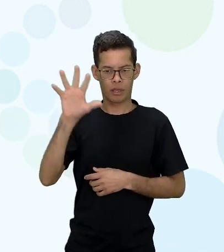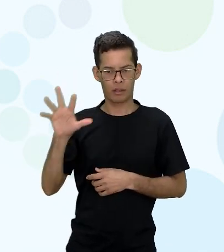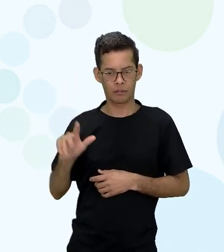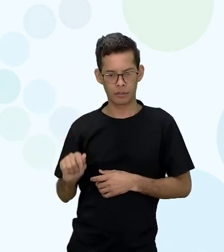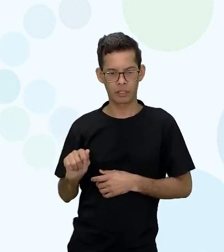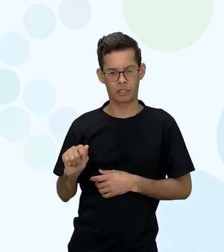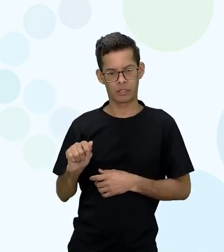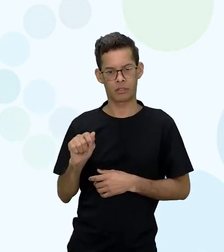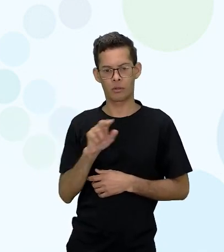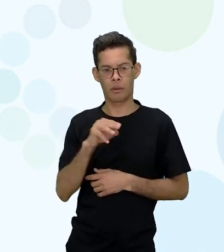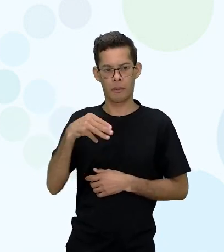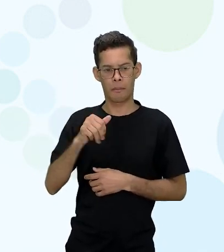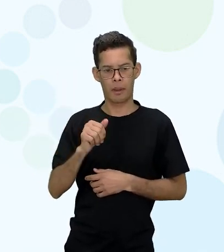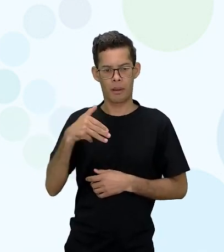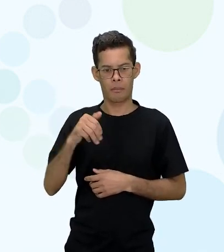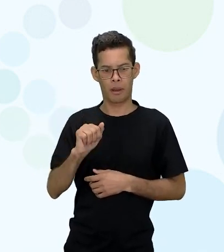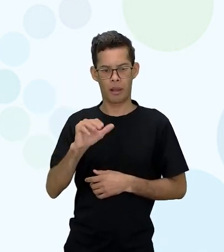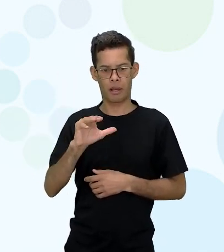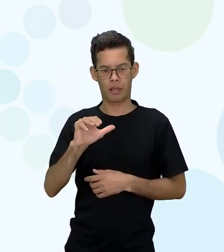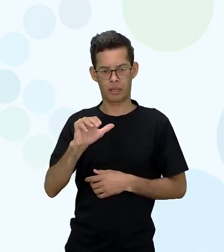Condé, originário da Guiné.